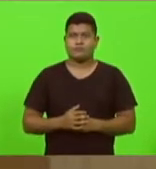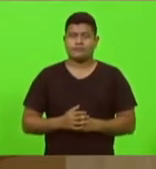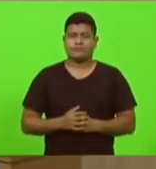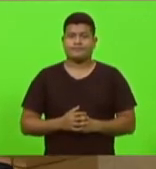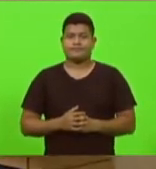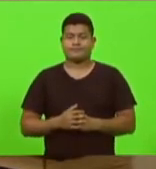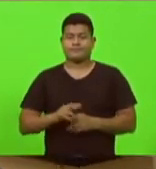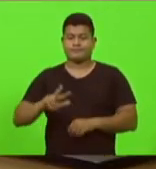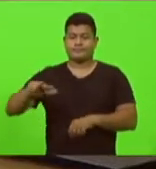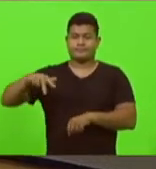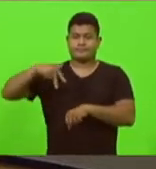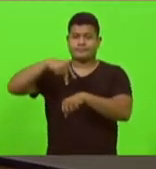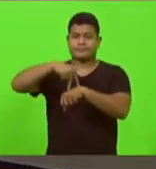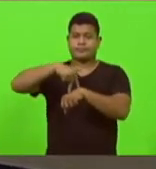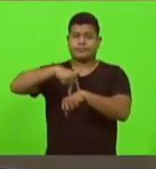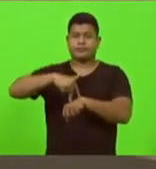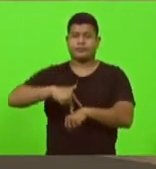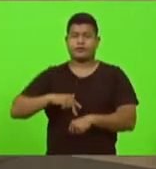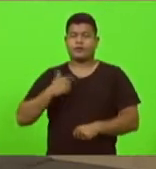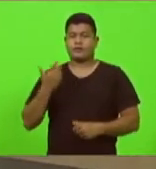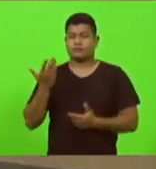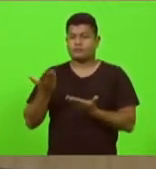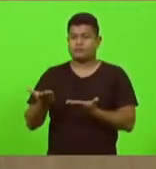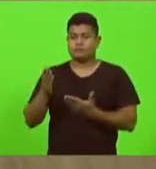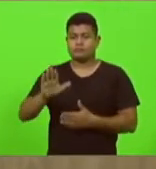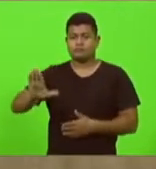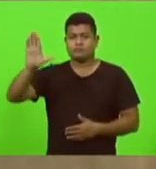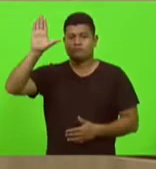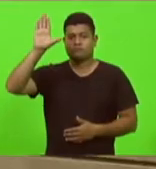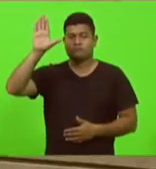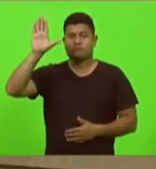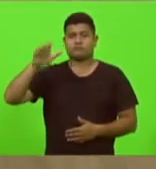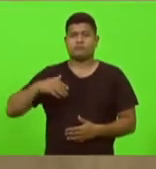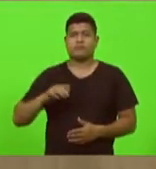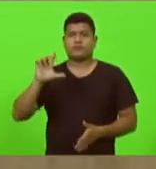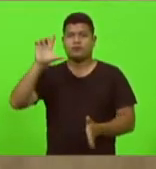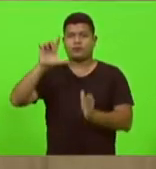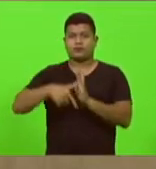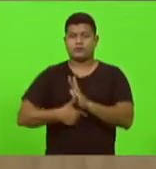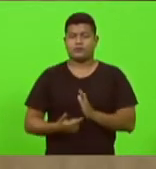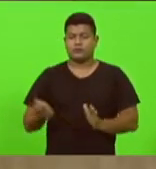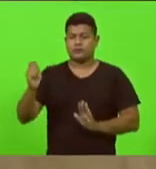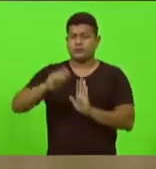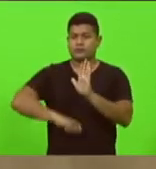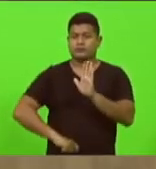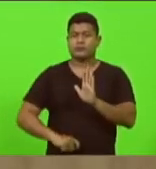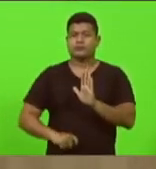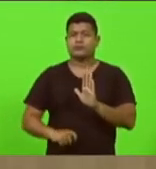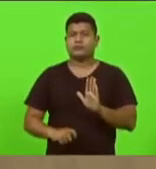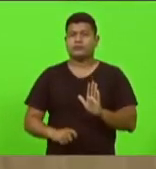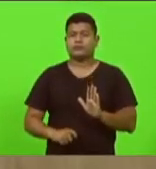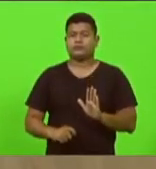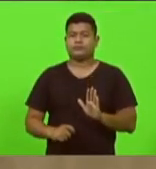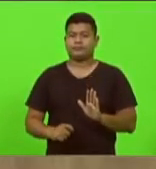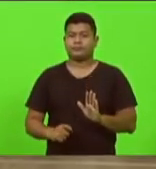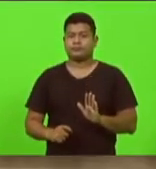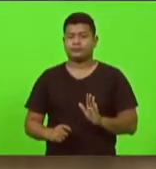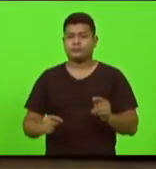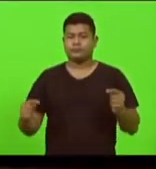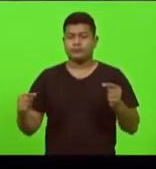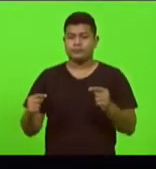tribuna, proceder o juramento e, posterior, a assinatura do termo de compromisso junto à mesa.